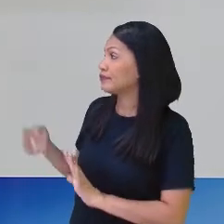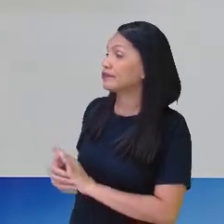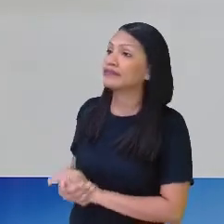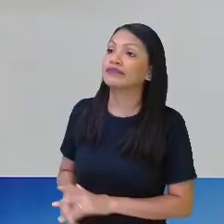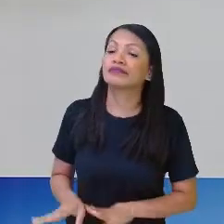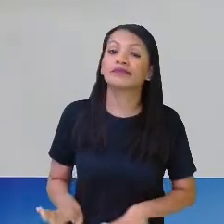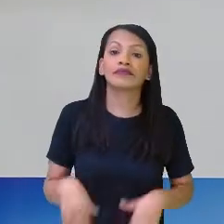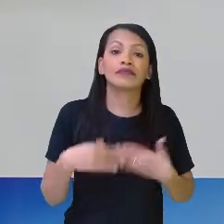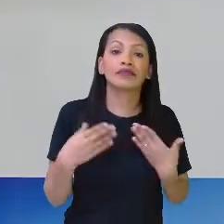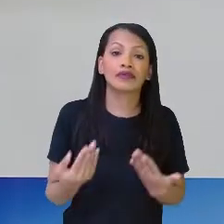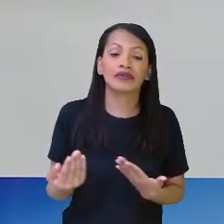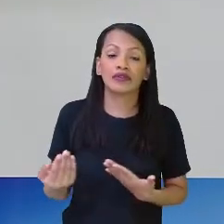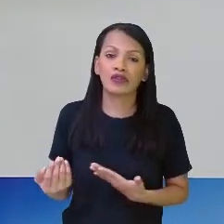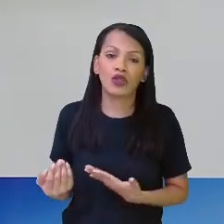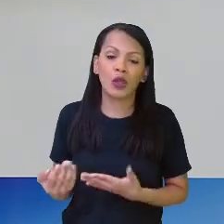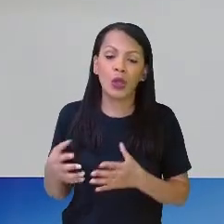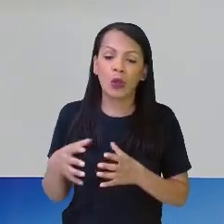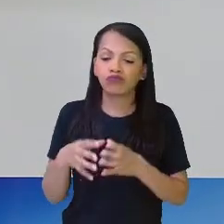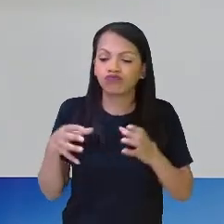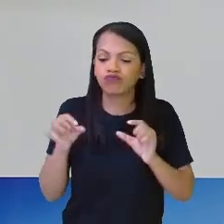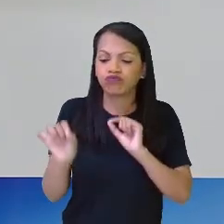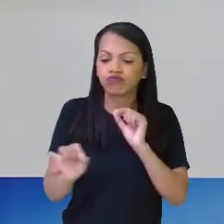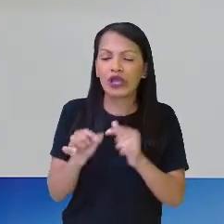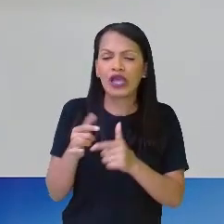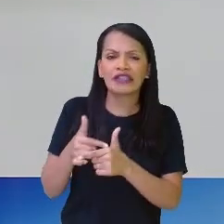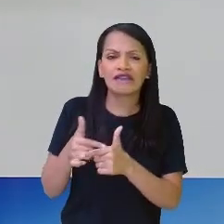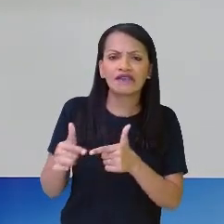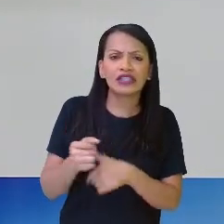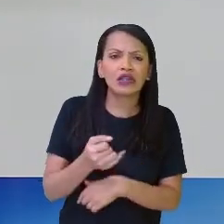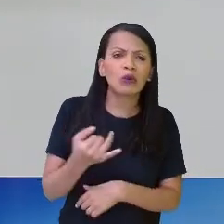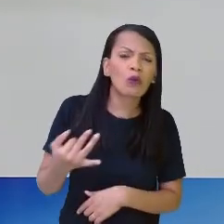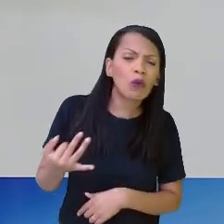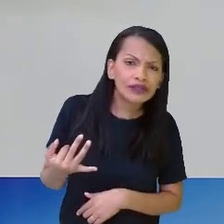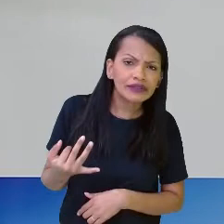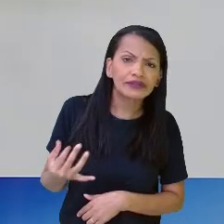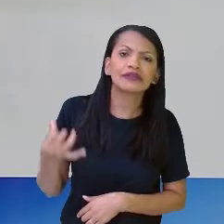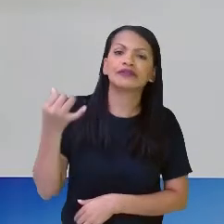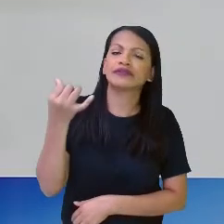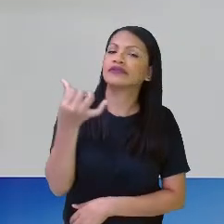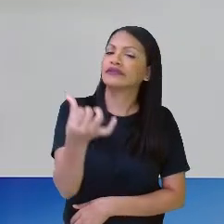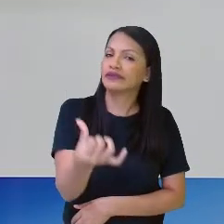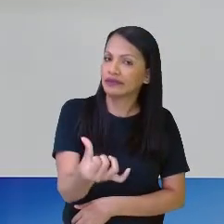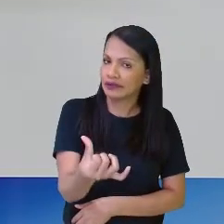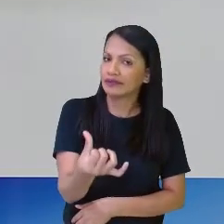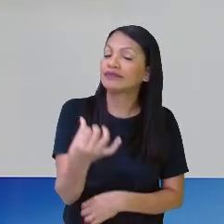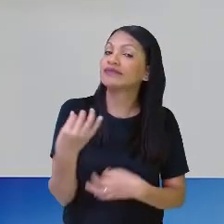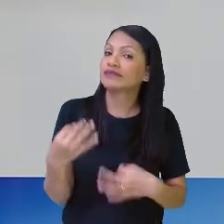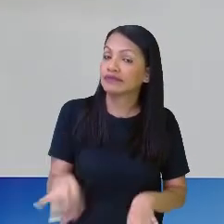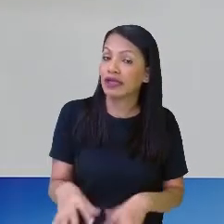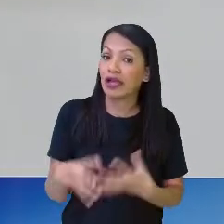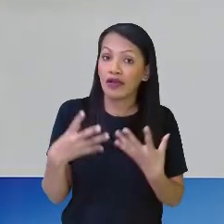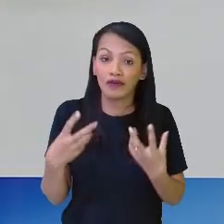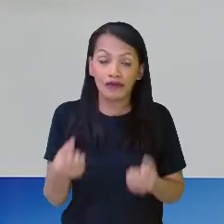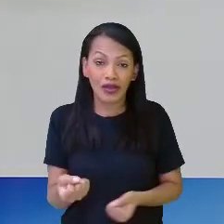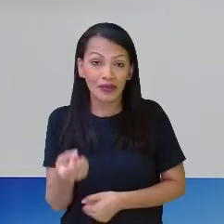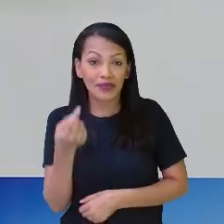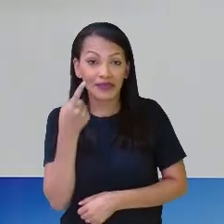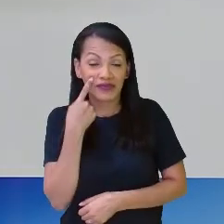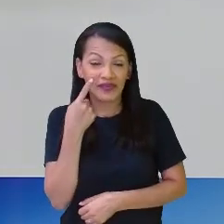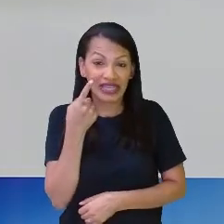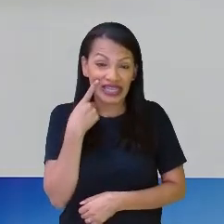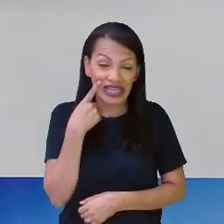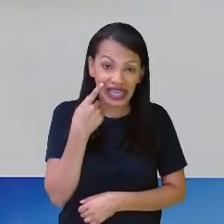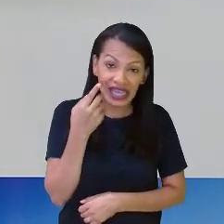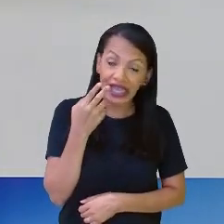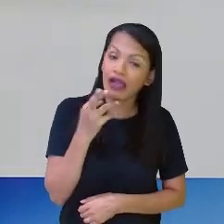em dois sextos, o meu inteiro está dividido em quantas partes? Em 6, né? Aí a gente vai conferir a resposta